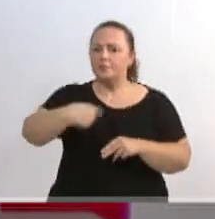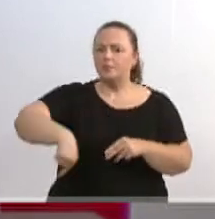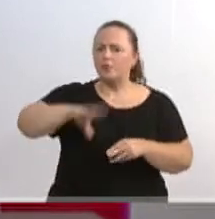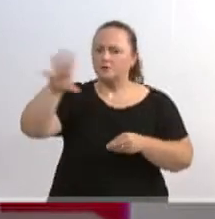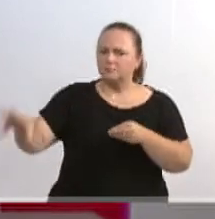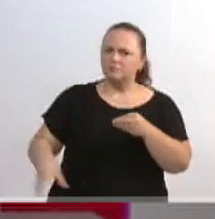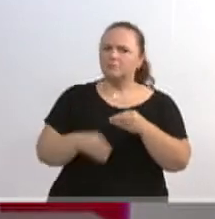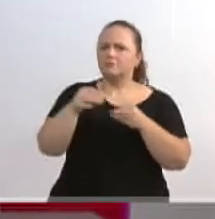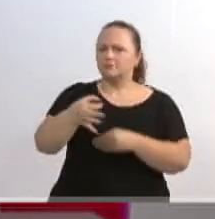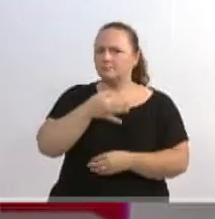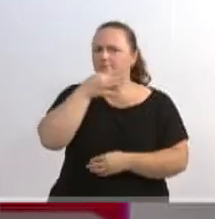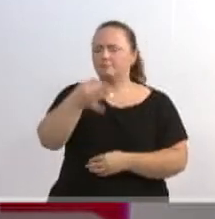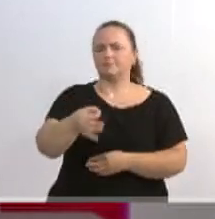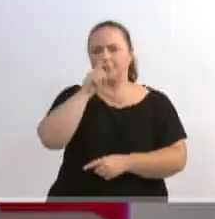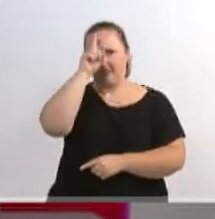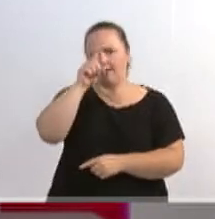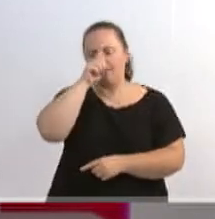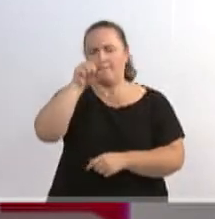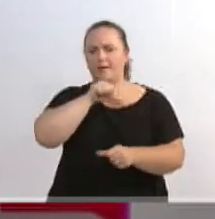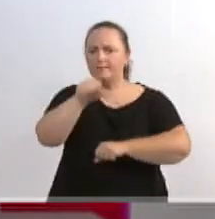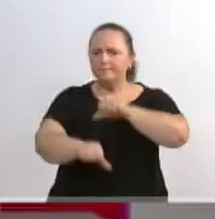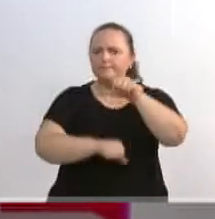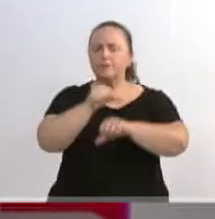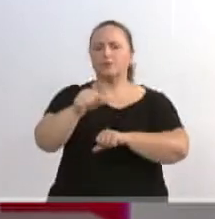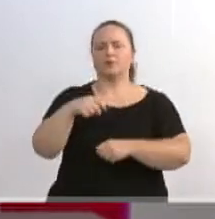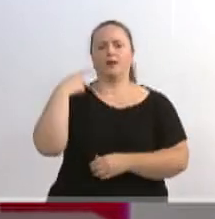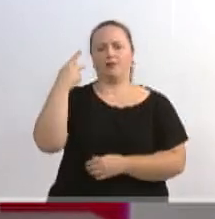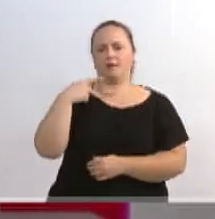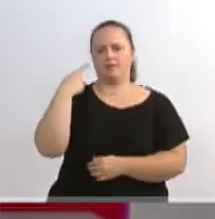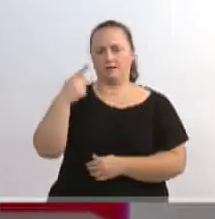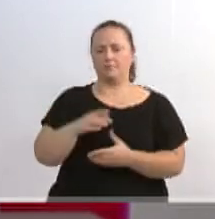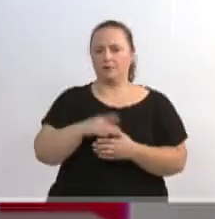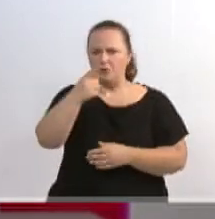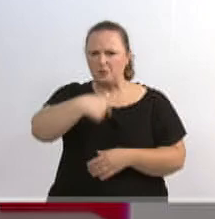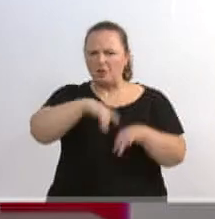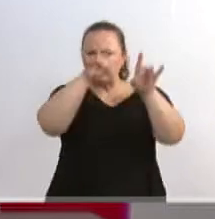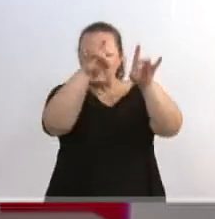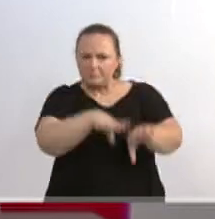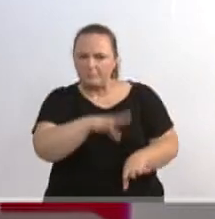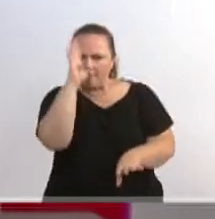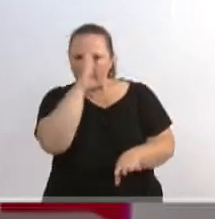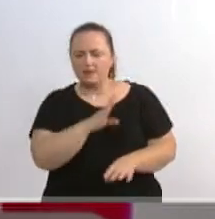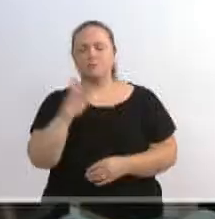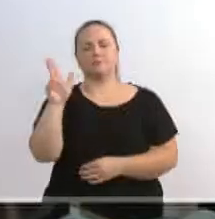ressignificarmos a política no Brasil. Nós não vamos desistir do Brasil. Obrigado.